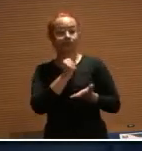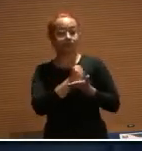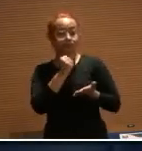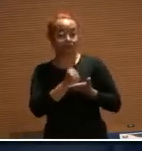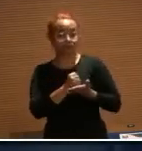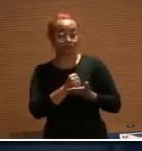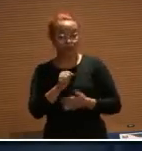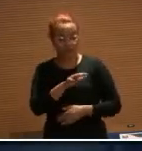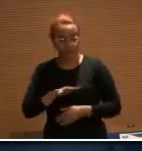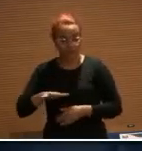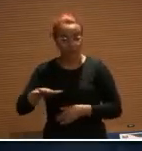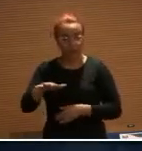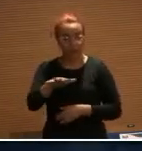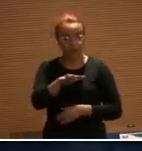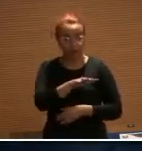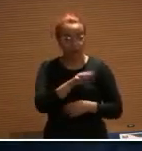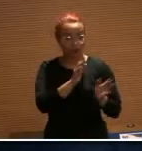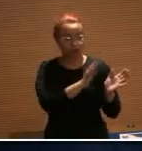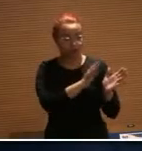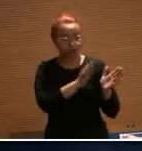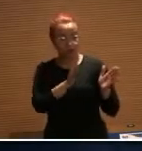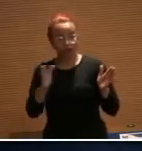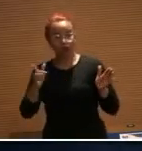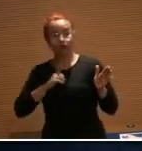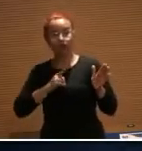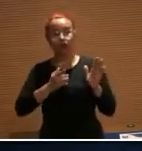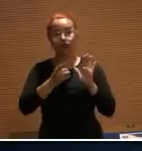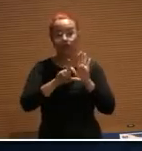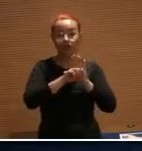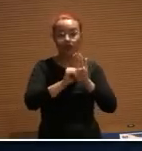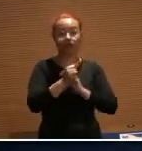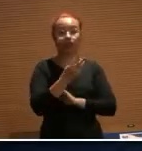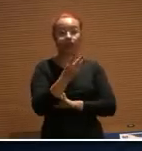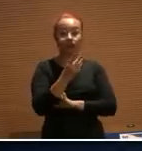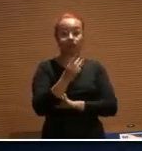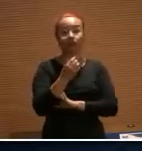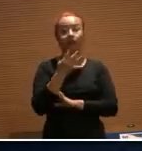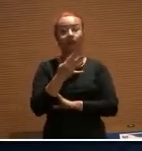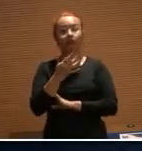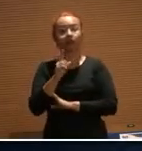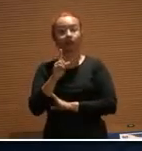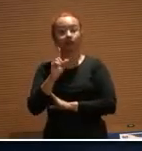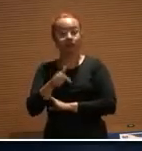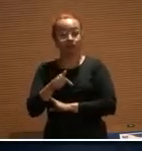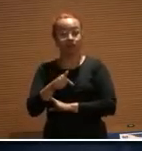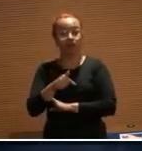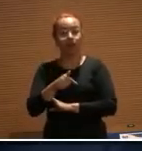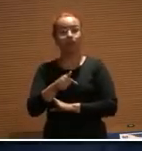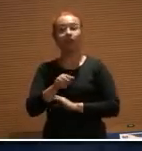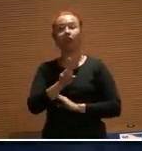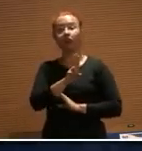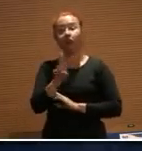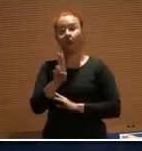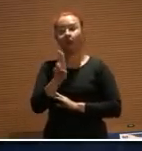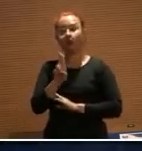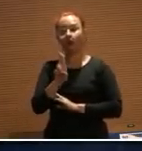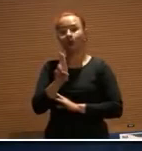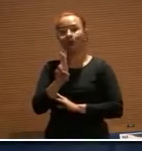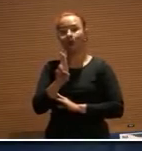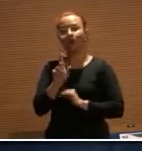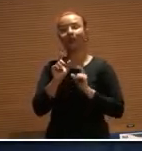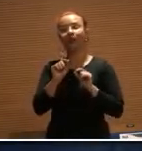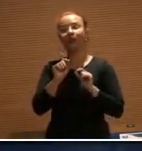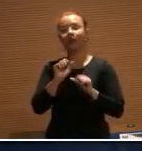É nesse cenário que nós temos a Lei 13.467 de 2017, que foi habilitada, teve o apelido de reforma